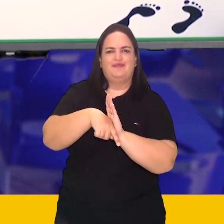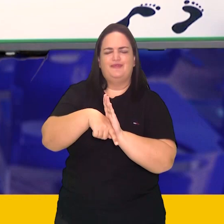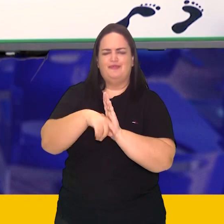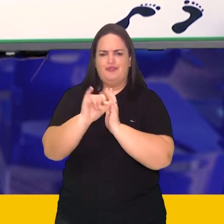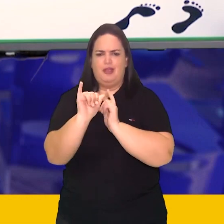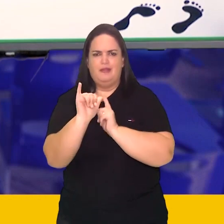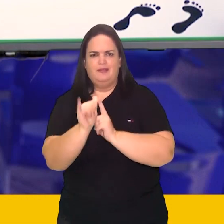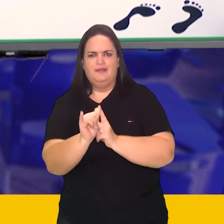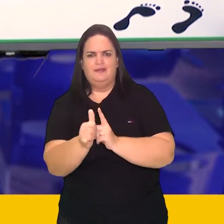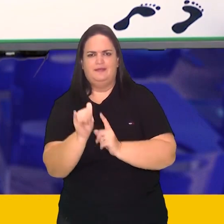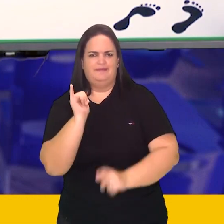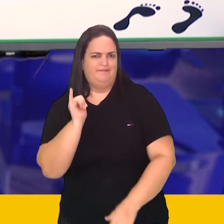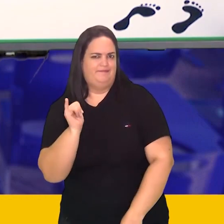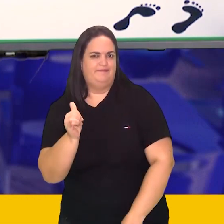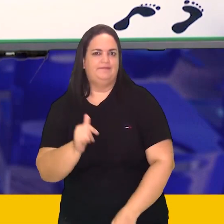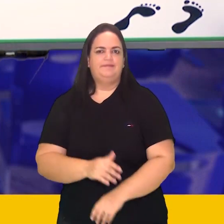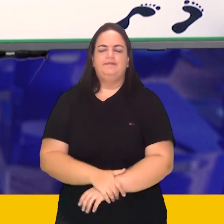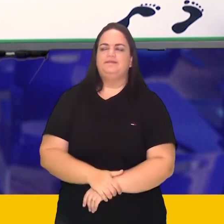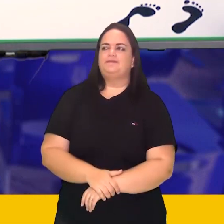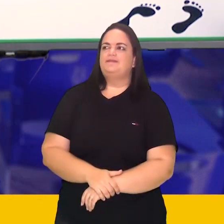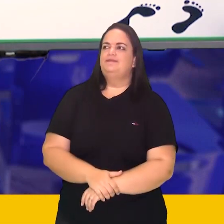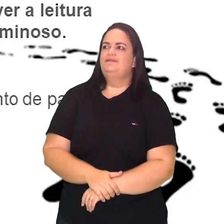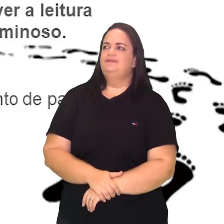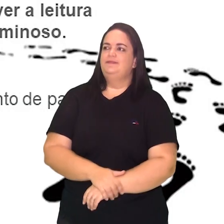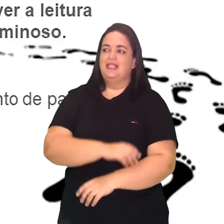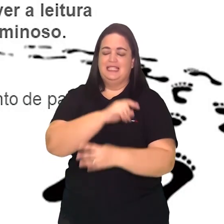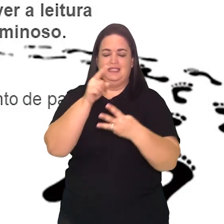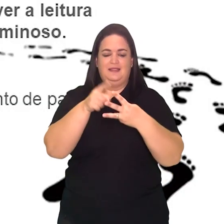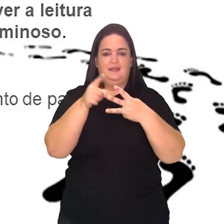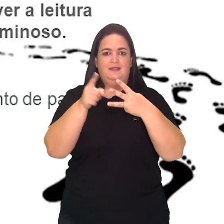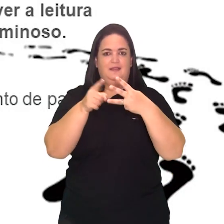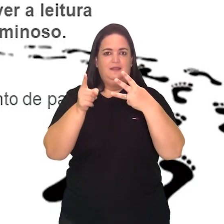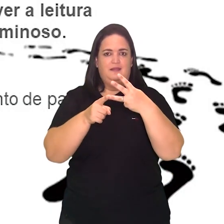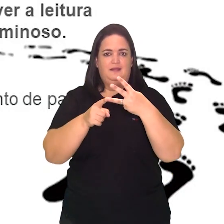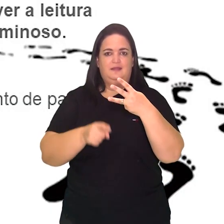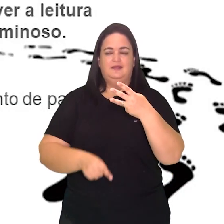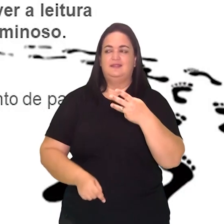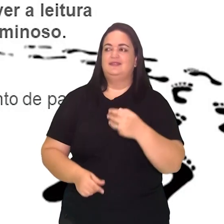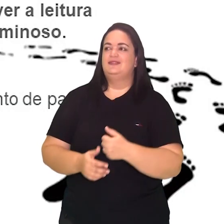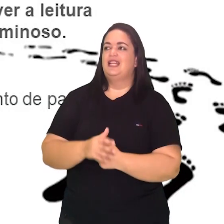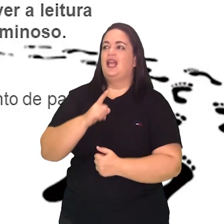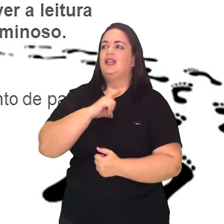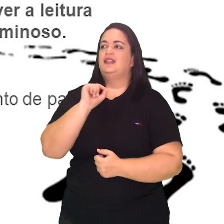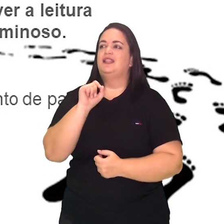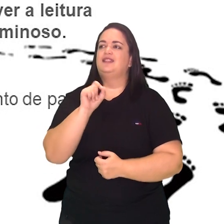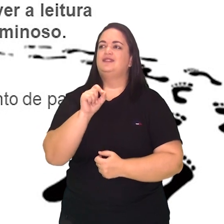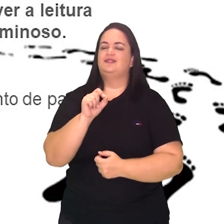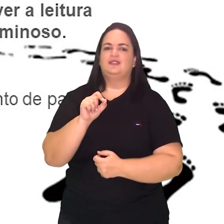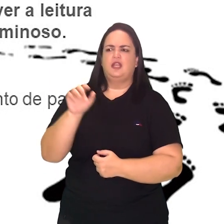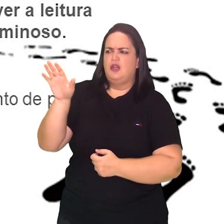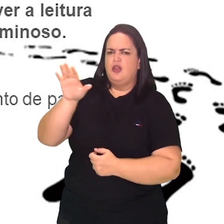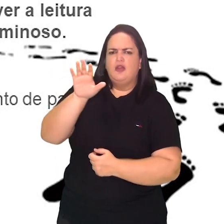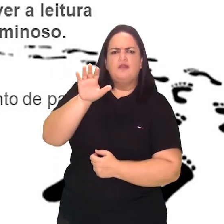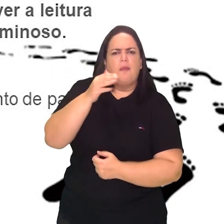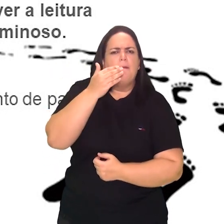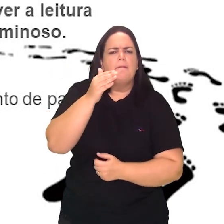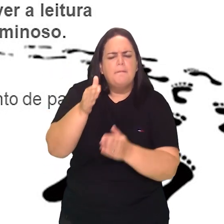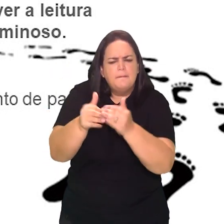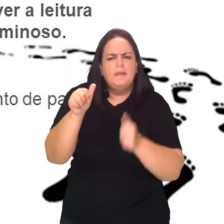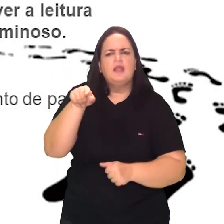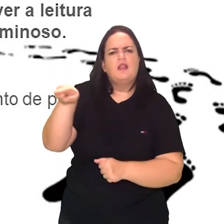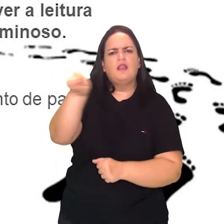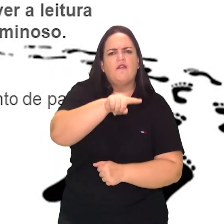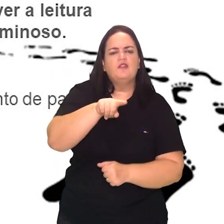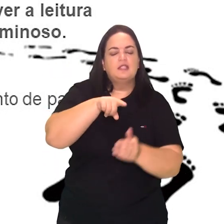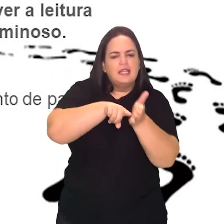Nas três primeiras perguntas dessa sessão da apostila, a gente convidava vocês a